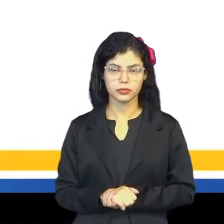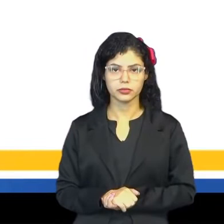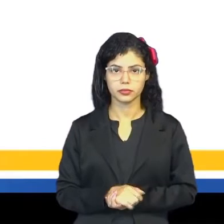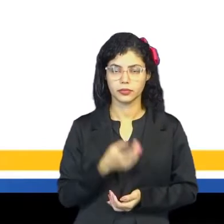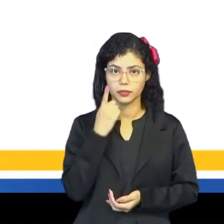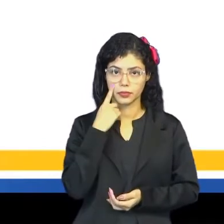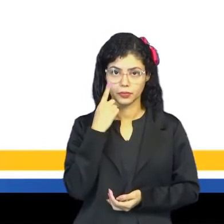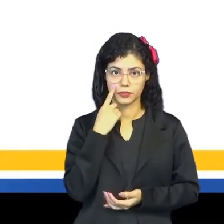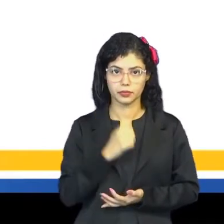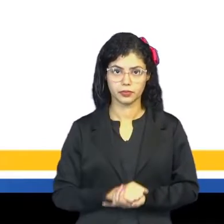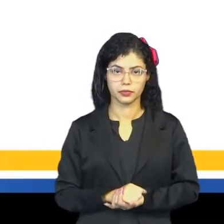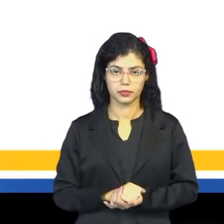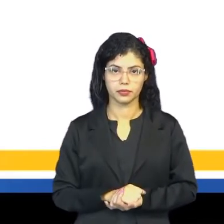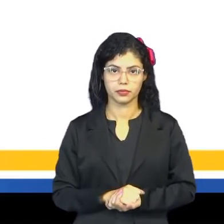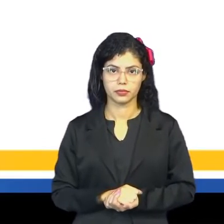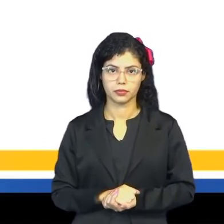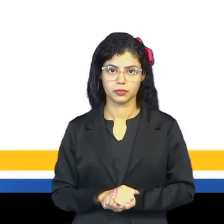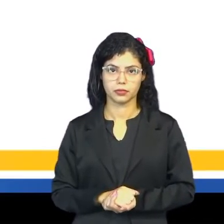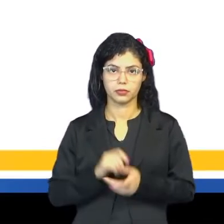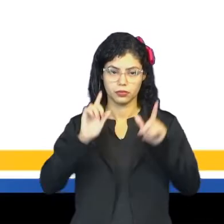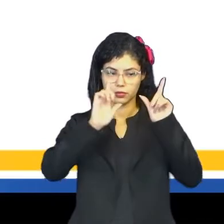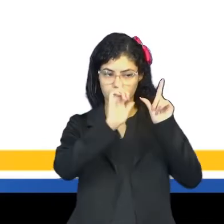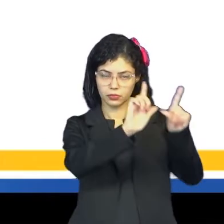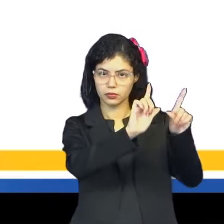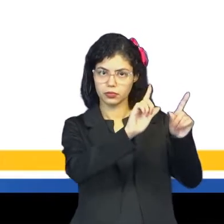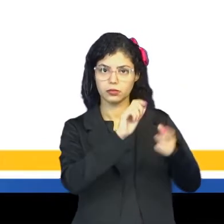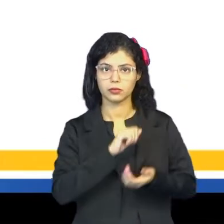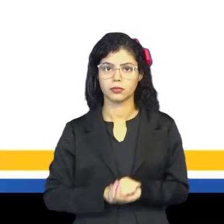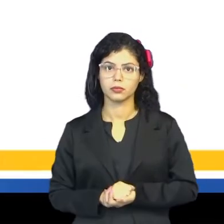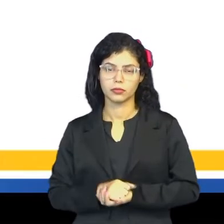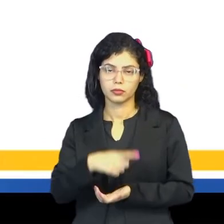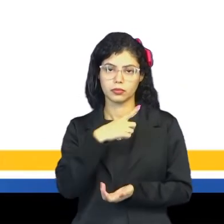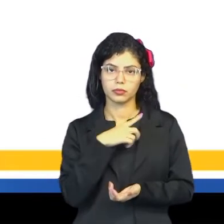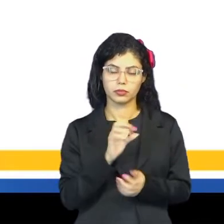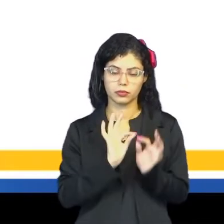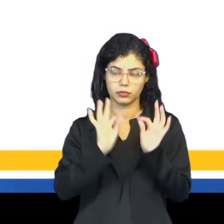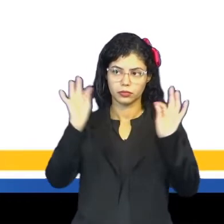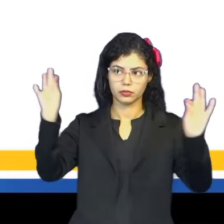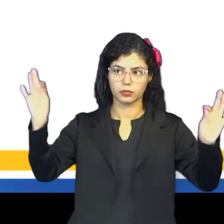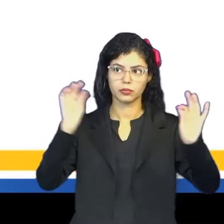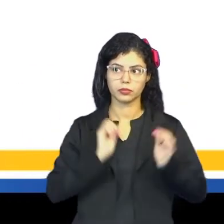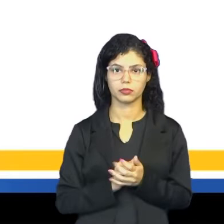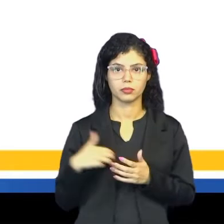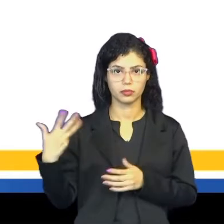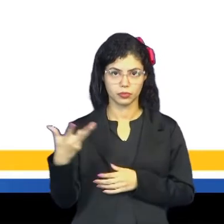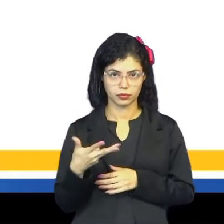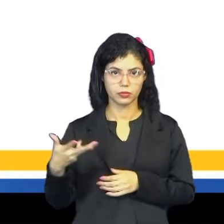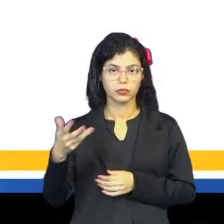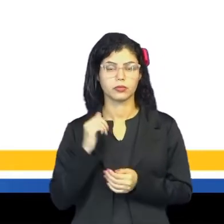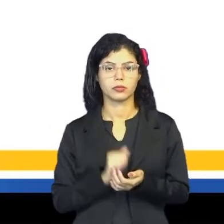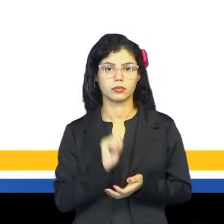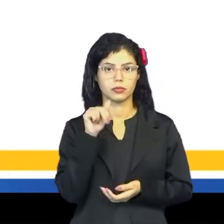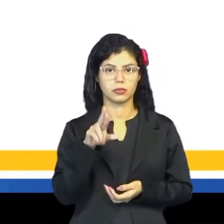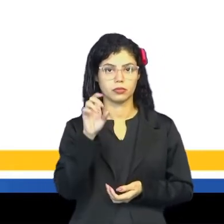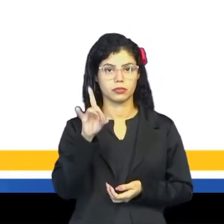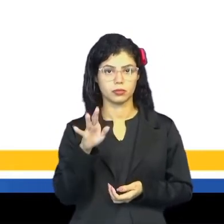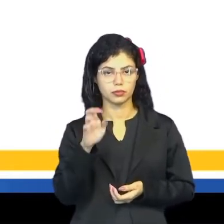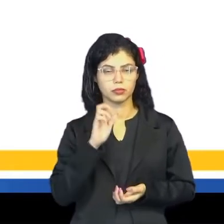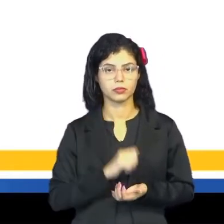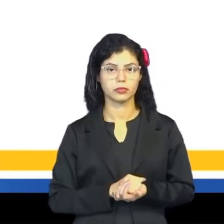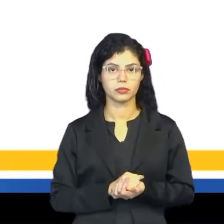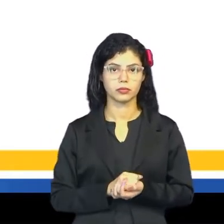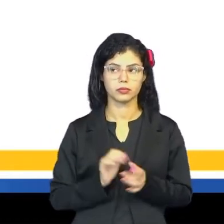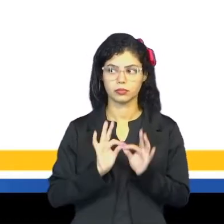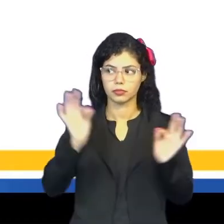Então, observe aí. Nessa tabela aí, ela tem as medidas básicas. Unidade de medidas.